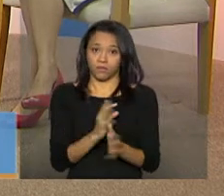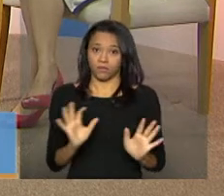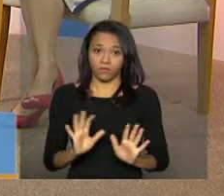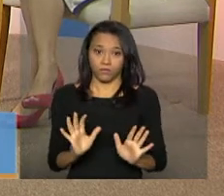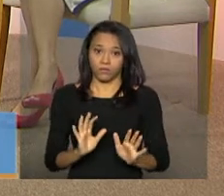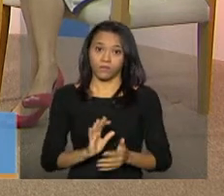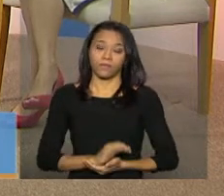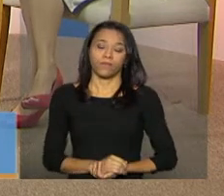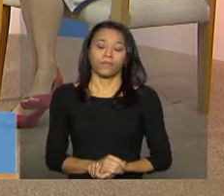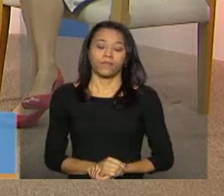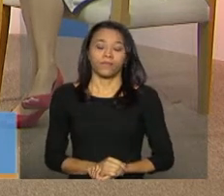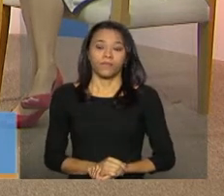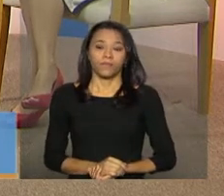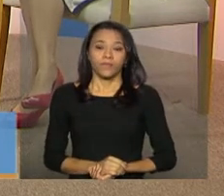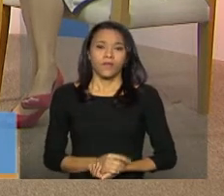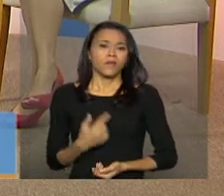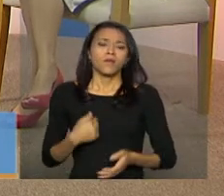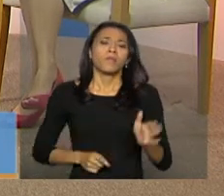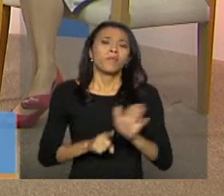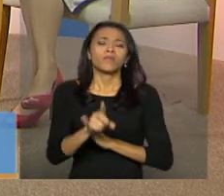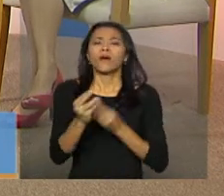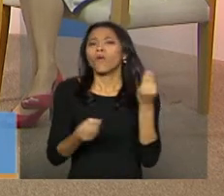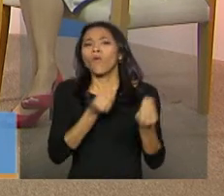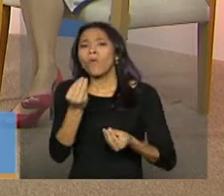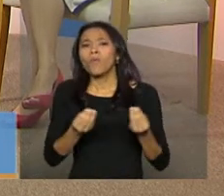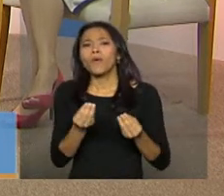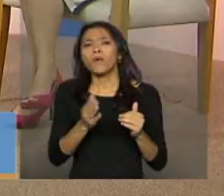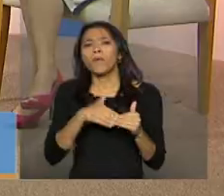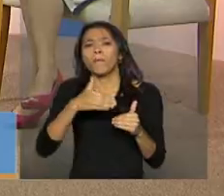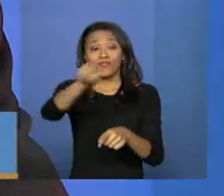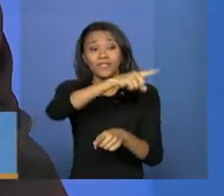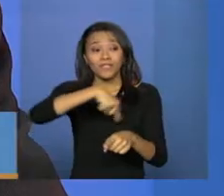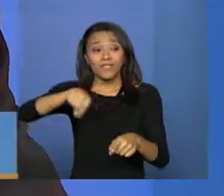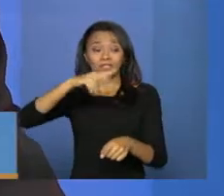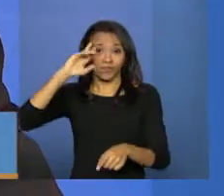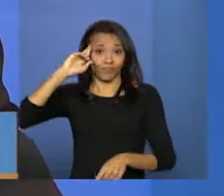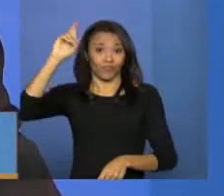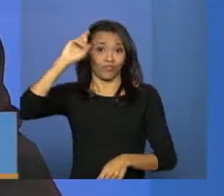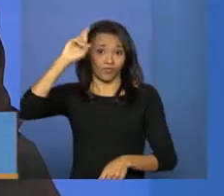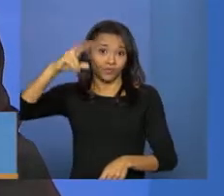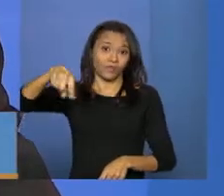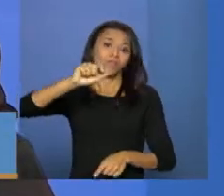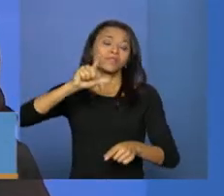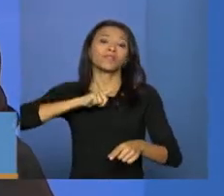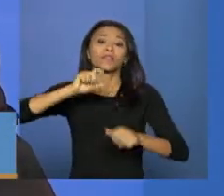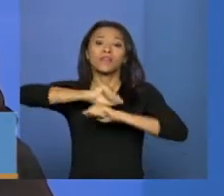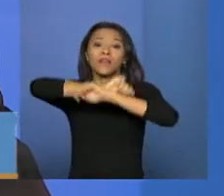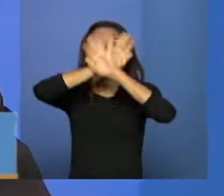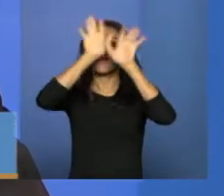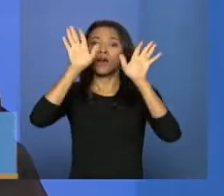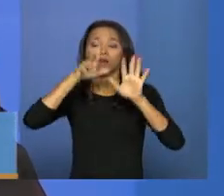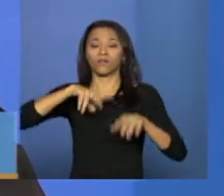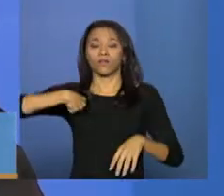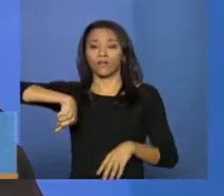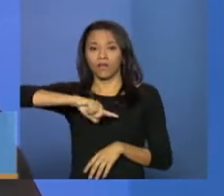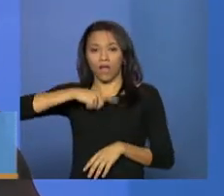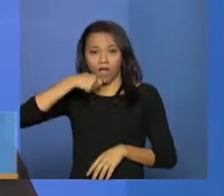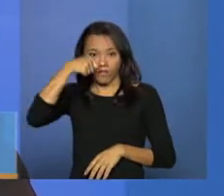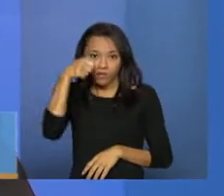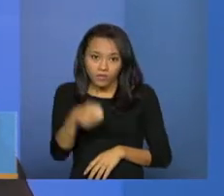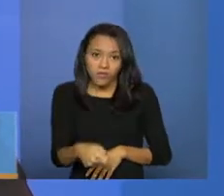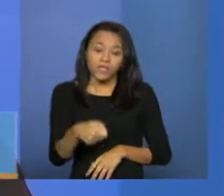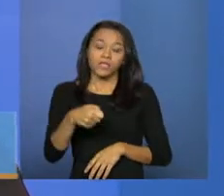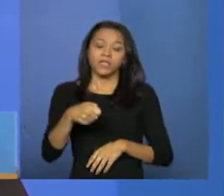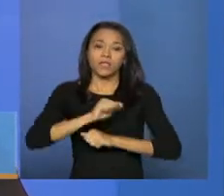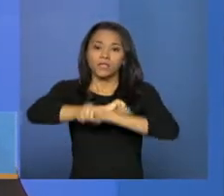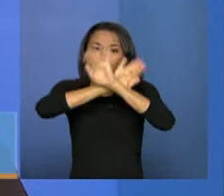E, José, como é que funciona o processo de contratação? Nós estamos reafirmando, materializando